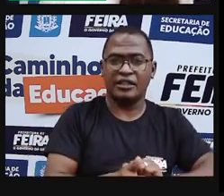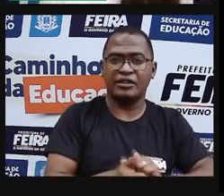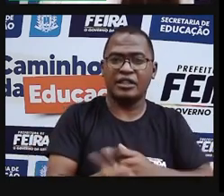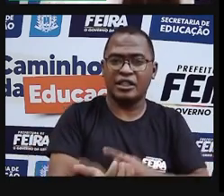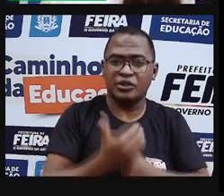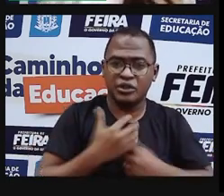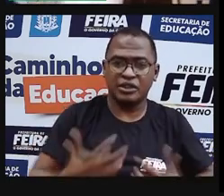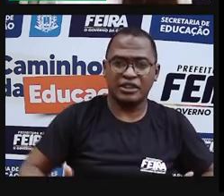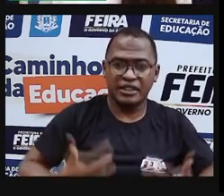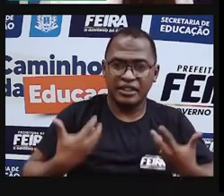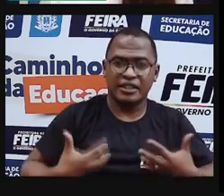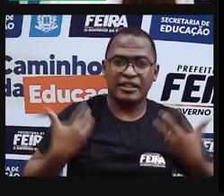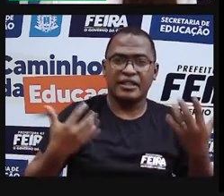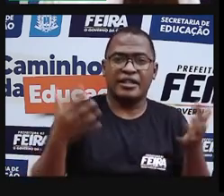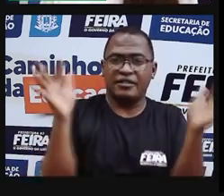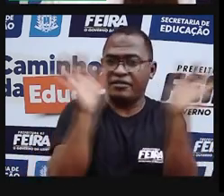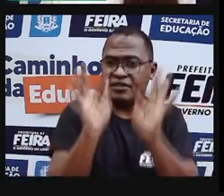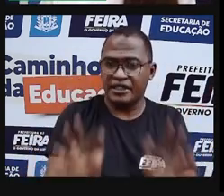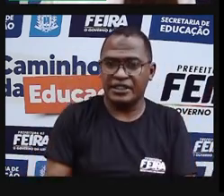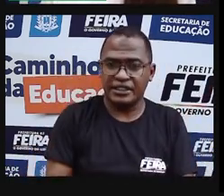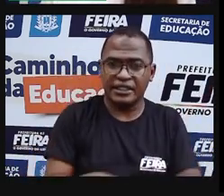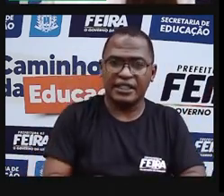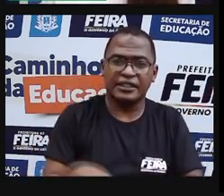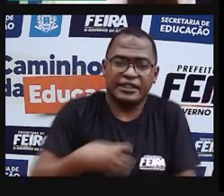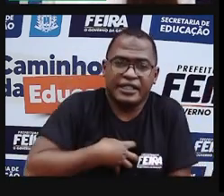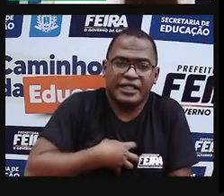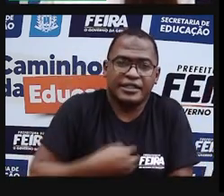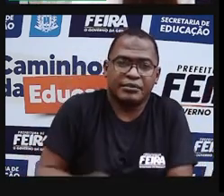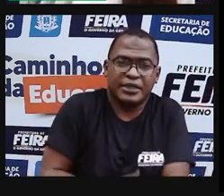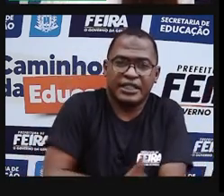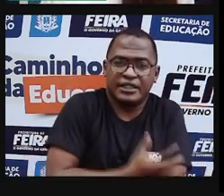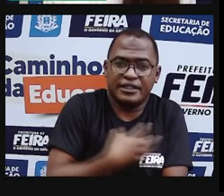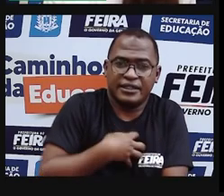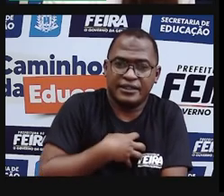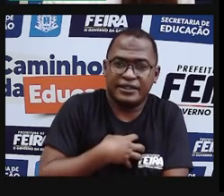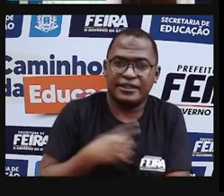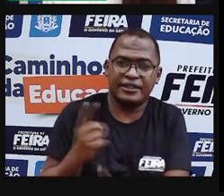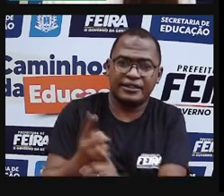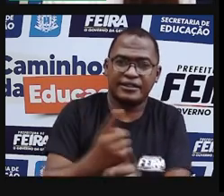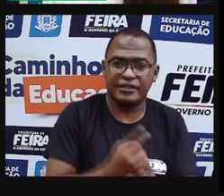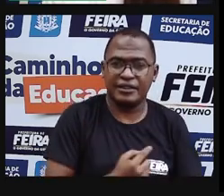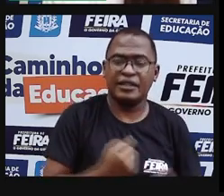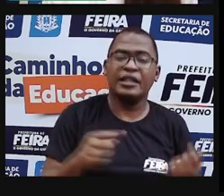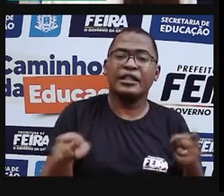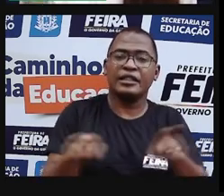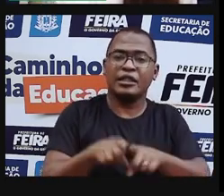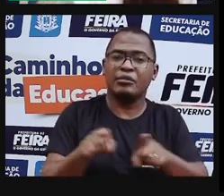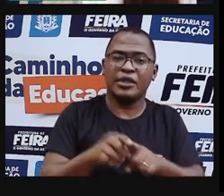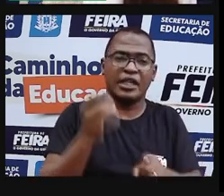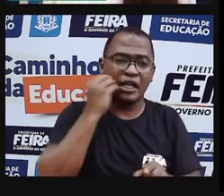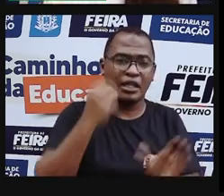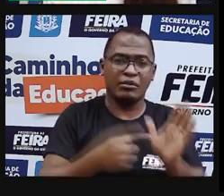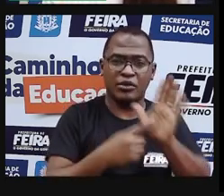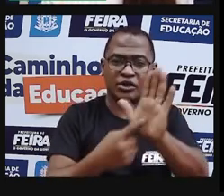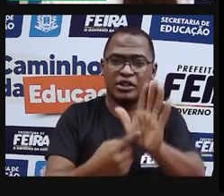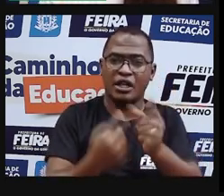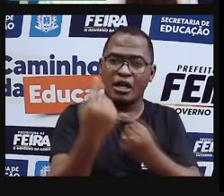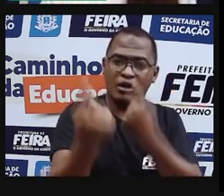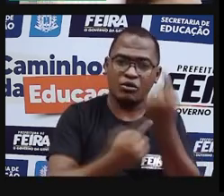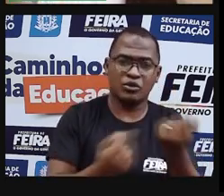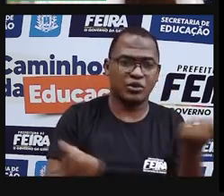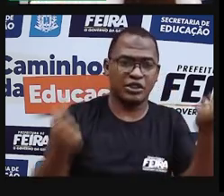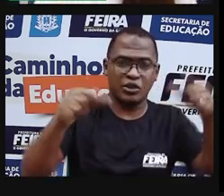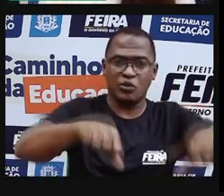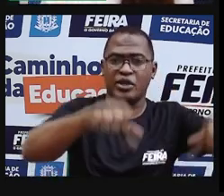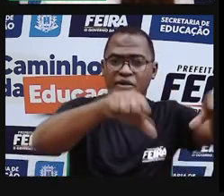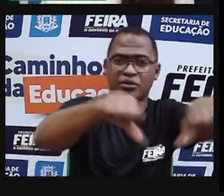ela traz beleza, ela fala de nós e ela também nos tira de muitos momentos ruins, né? Então, ela tira nosso pé da realidade